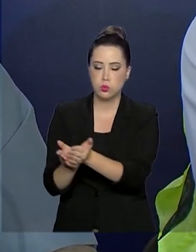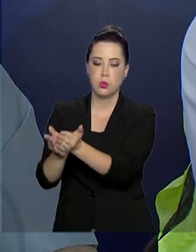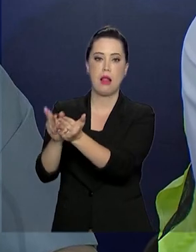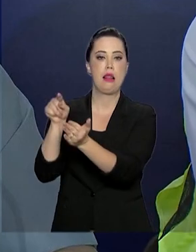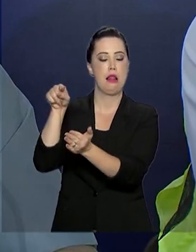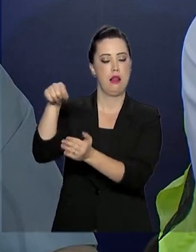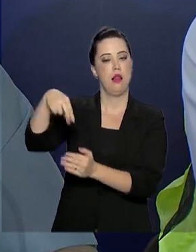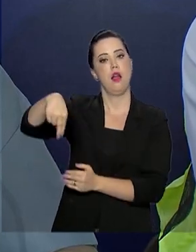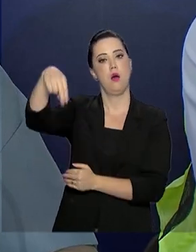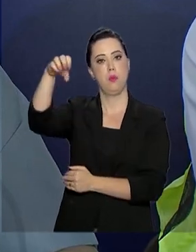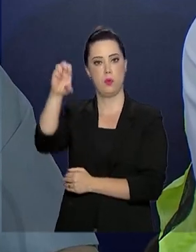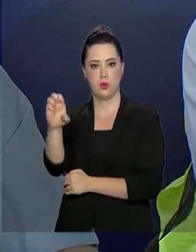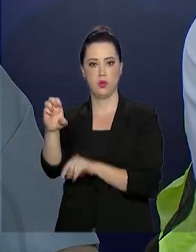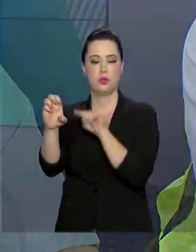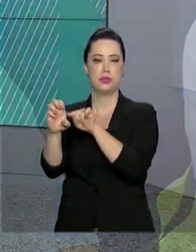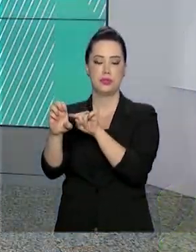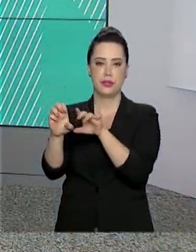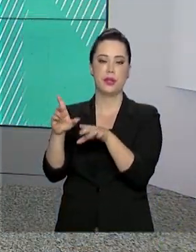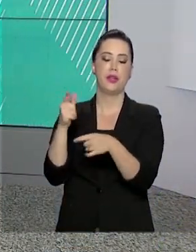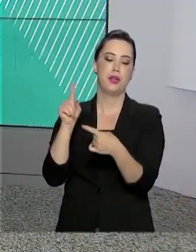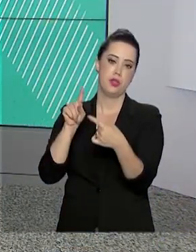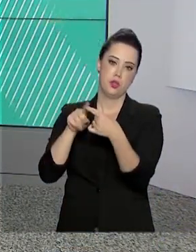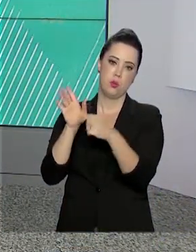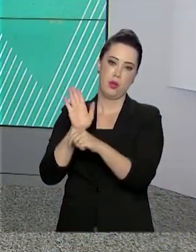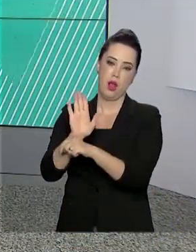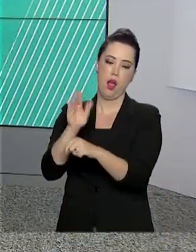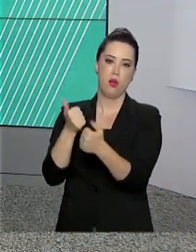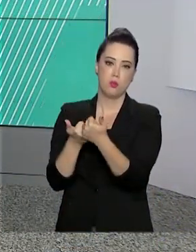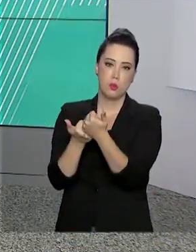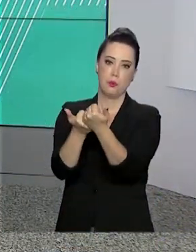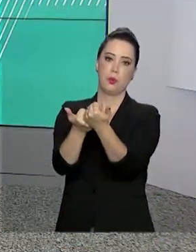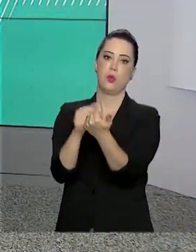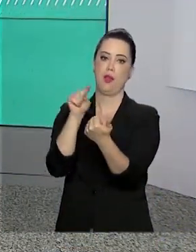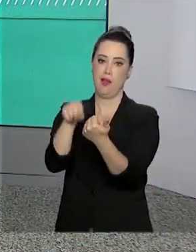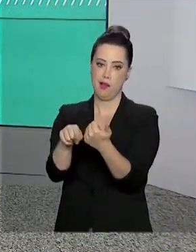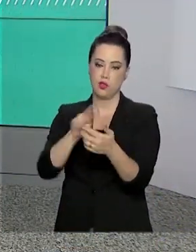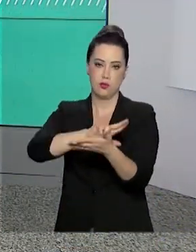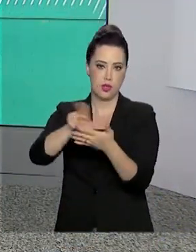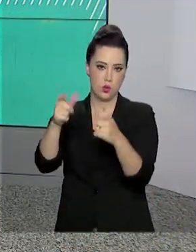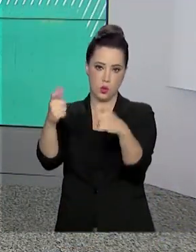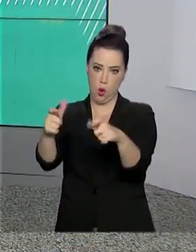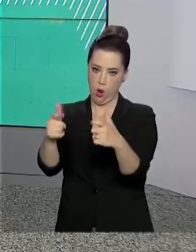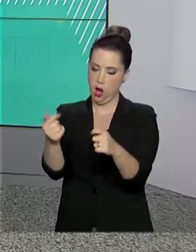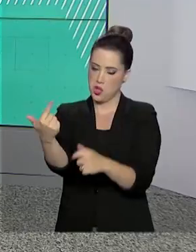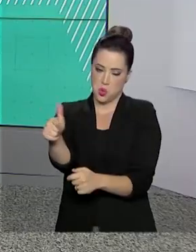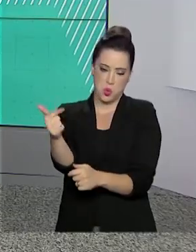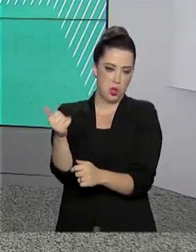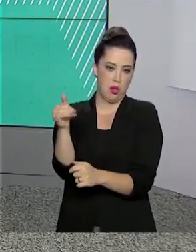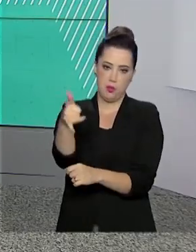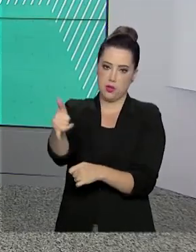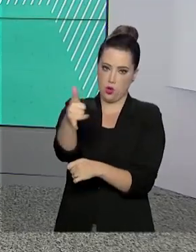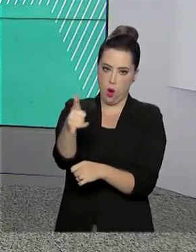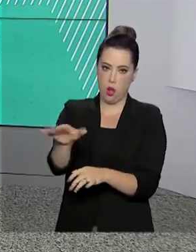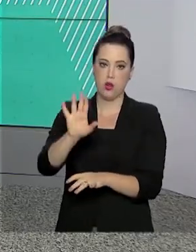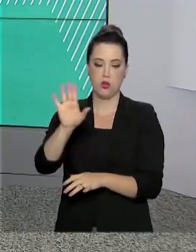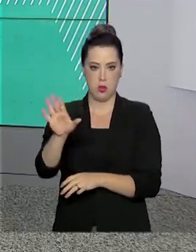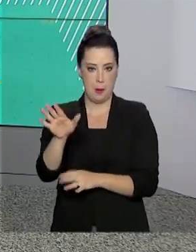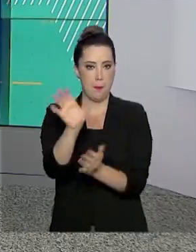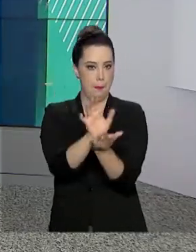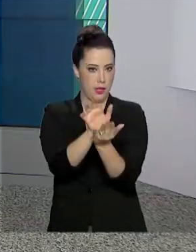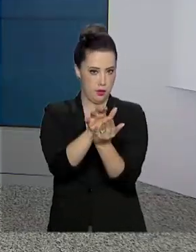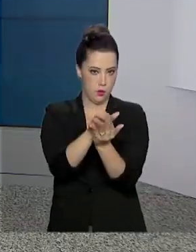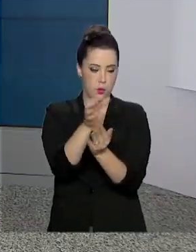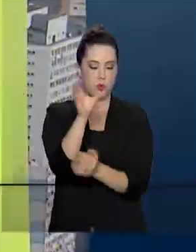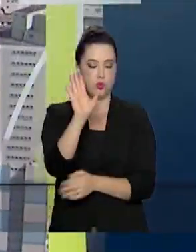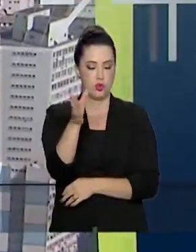o Puntel, vários pontos do Nordeste estão livres de manchas visíveis. O estado de Pernambuco já conta com seis dias sem